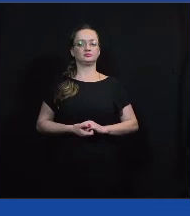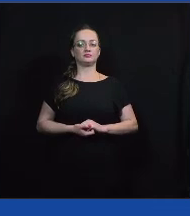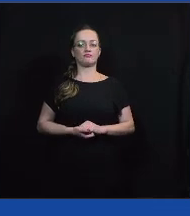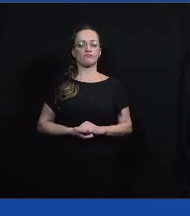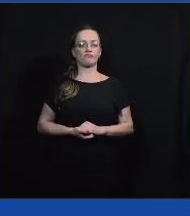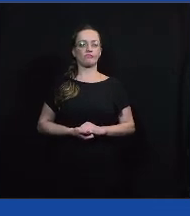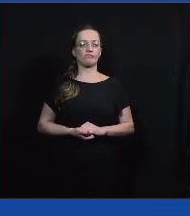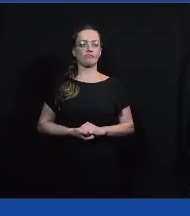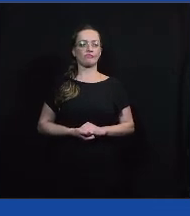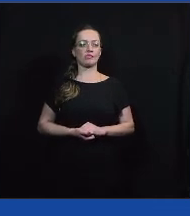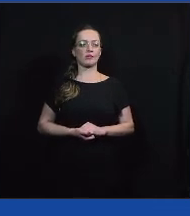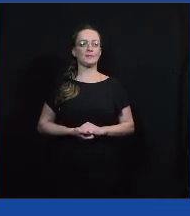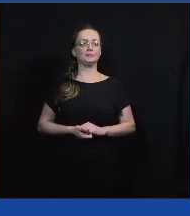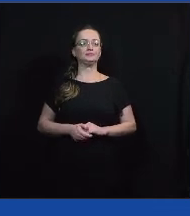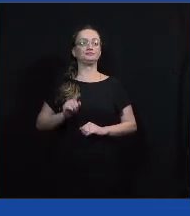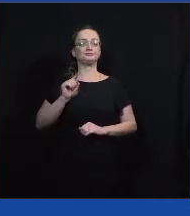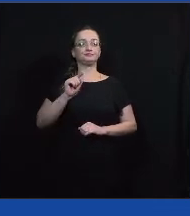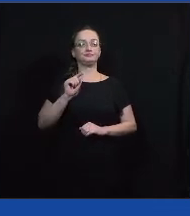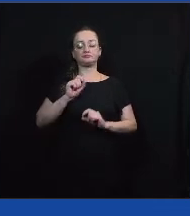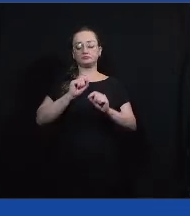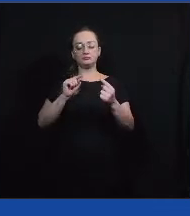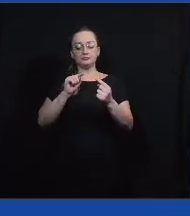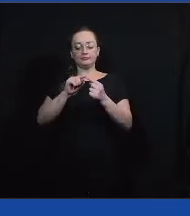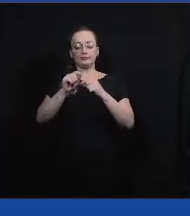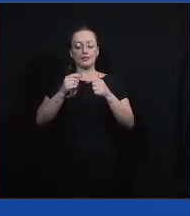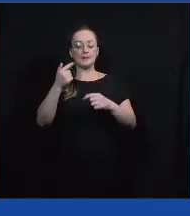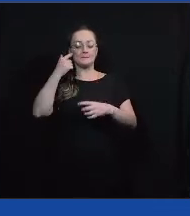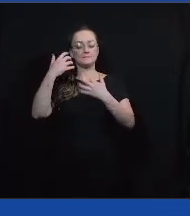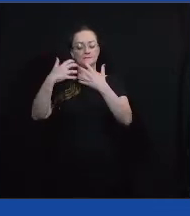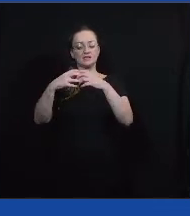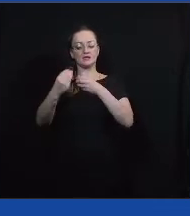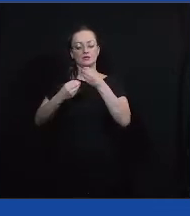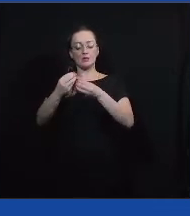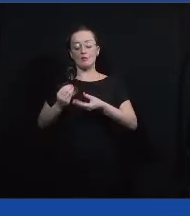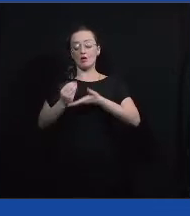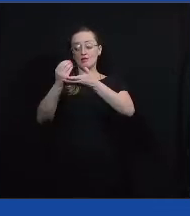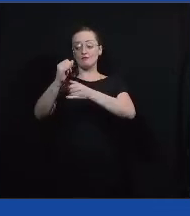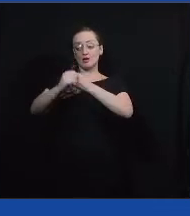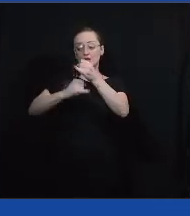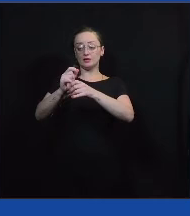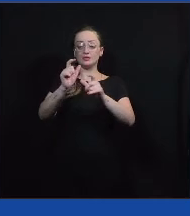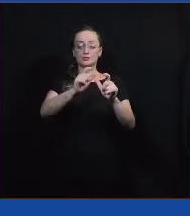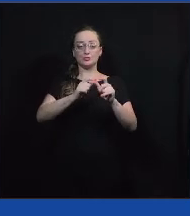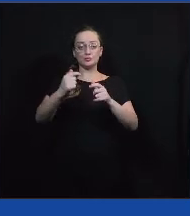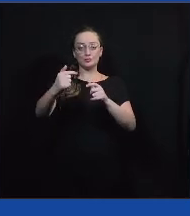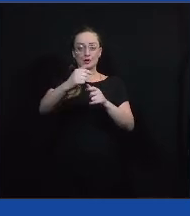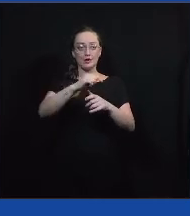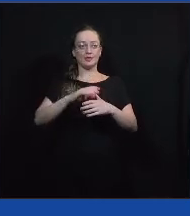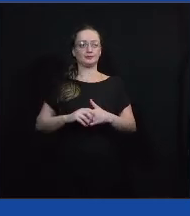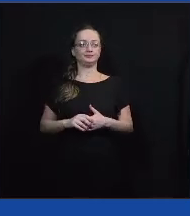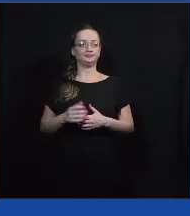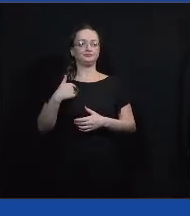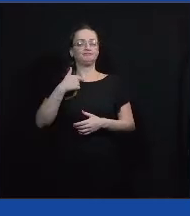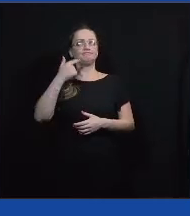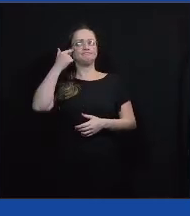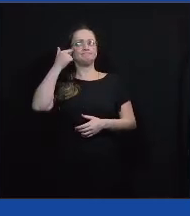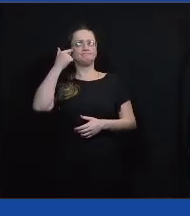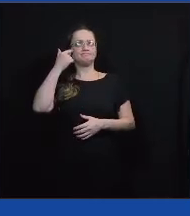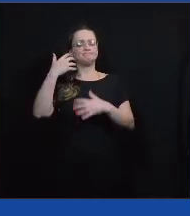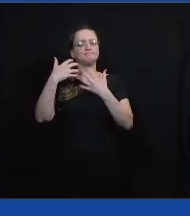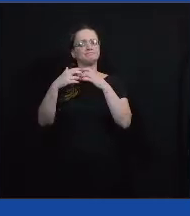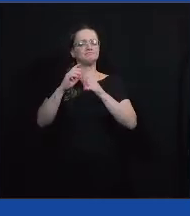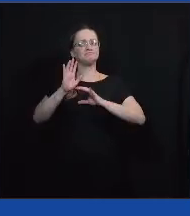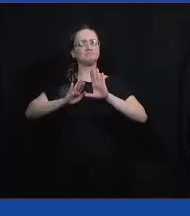Legal. E aí, nesse sentido, é pensar como que a gente leva esse sinal de internet nas cidades, né? Então, me ocorre aqui uma forma,